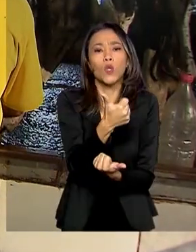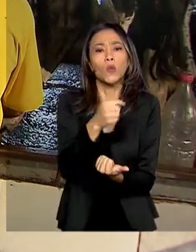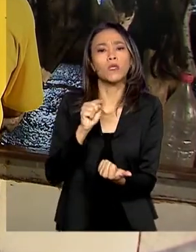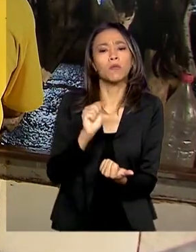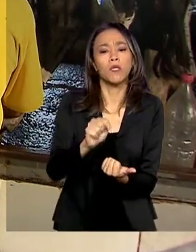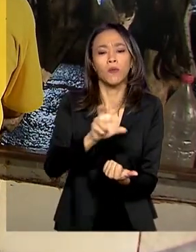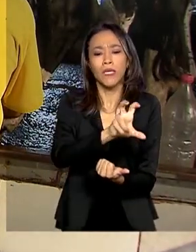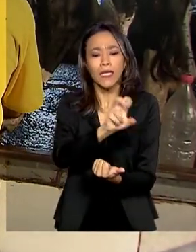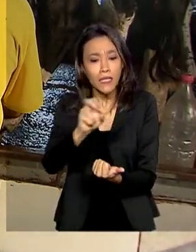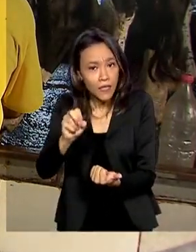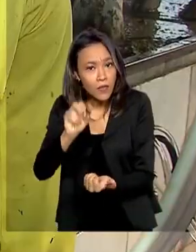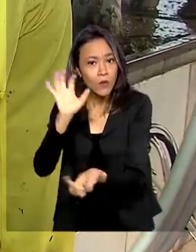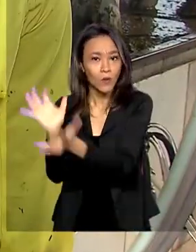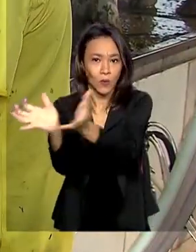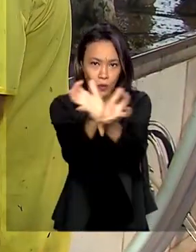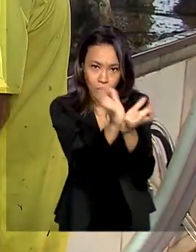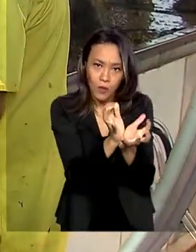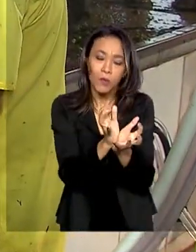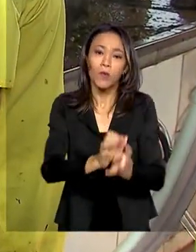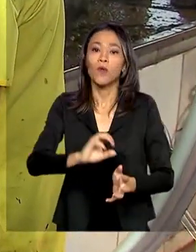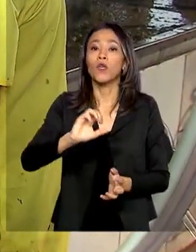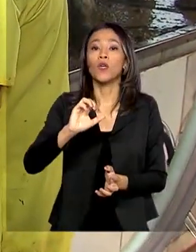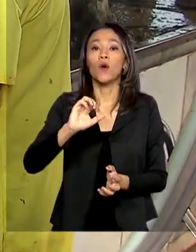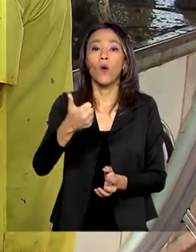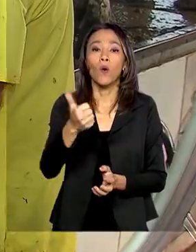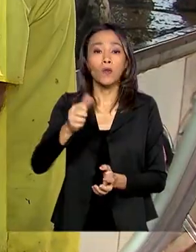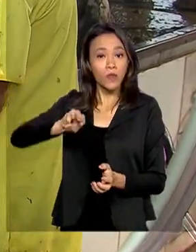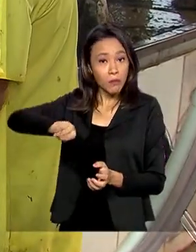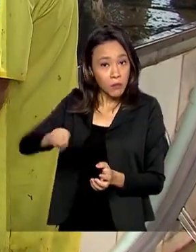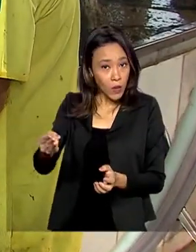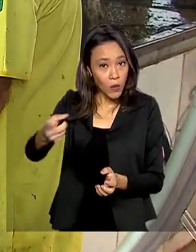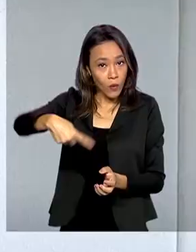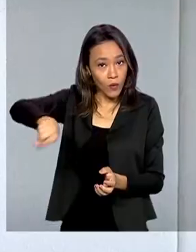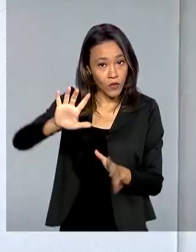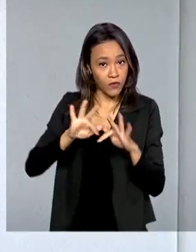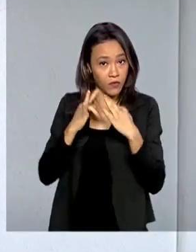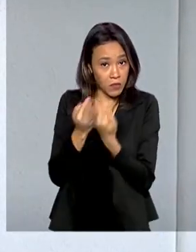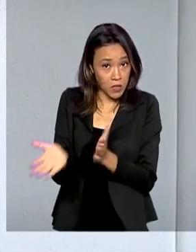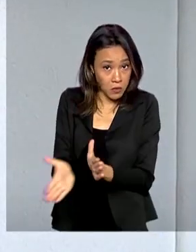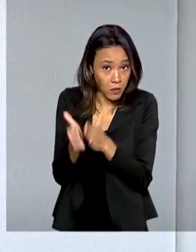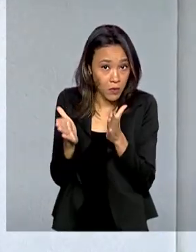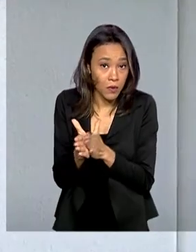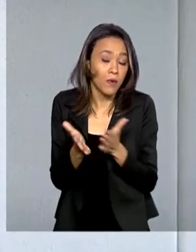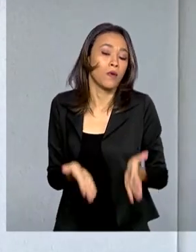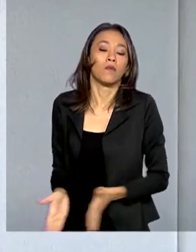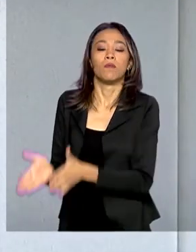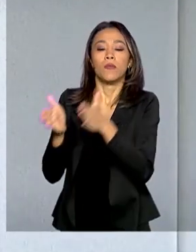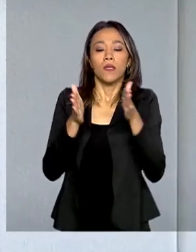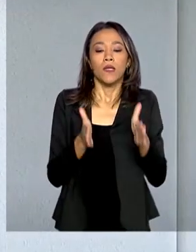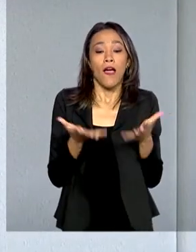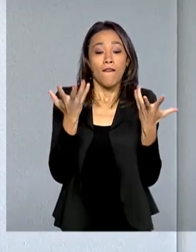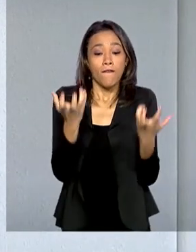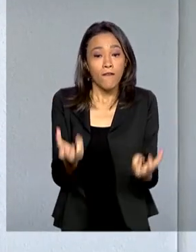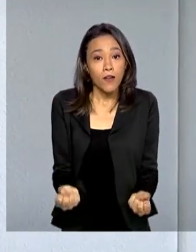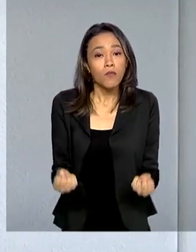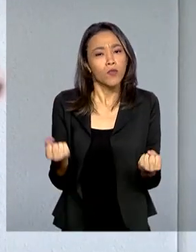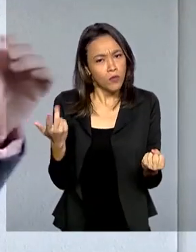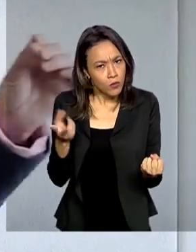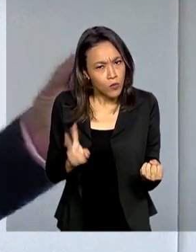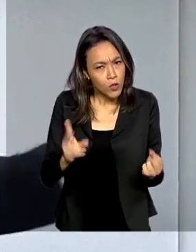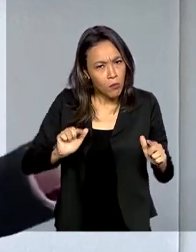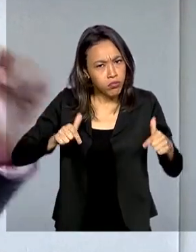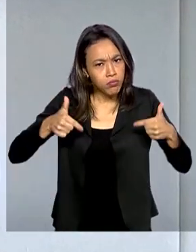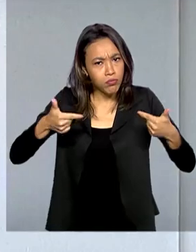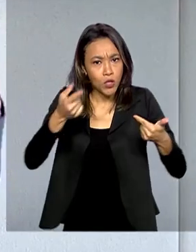entidades e 11 milhões de famílias de baixa renda. Vamos agora operacionalizar para que o dinheiro